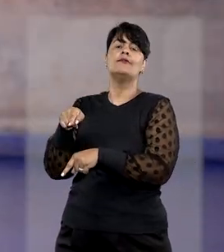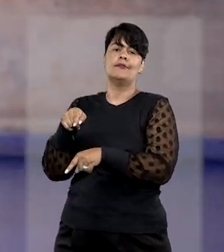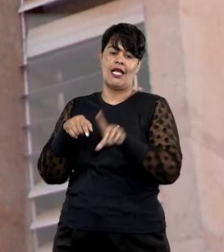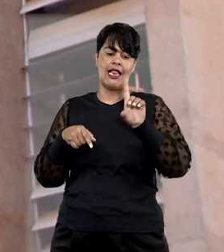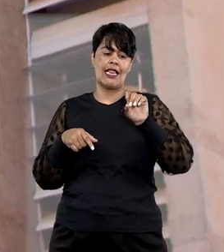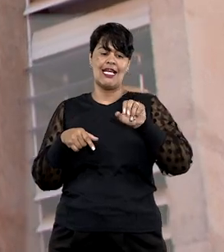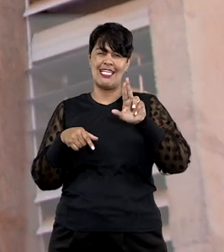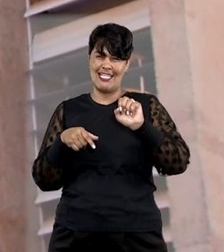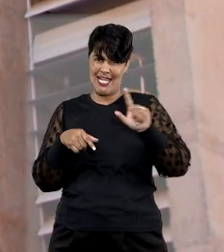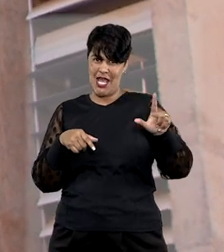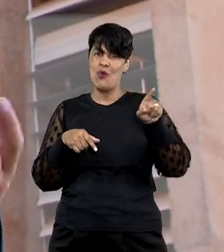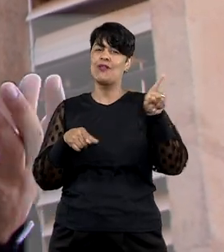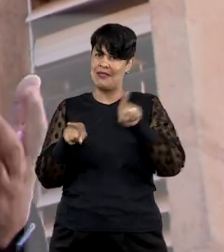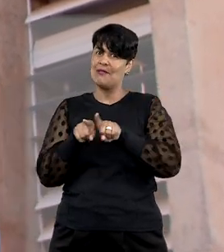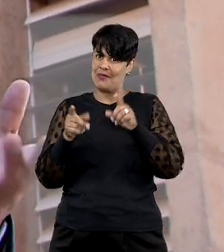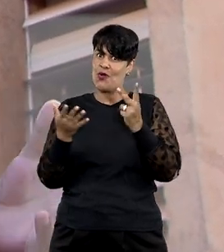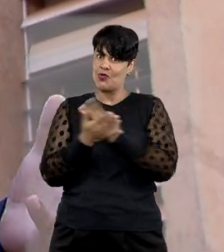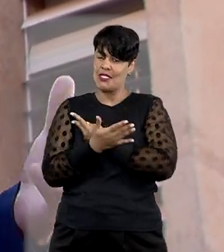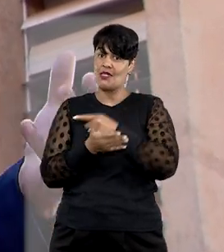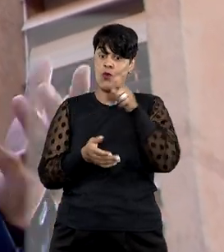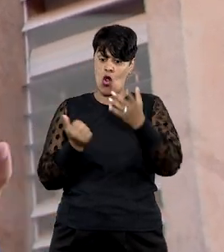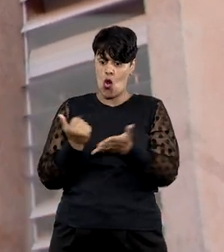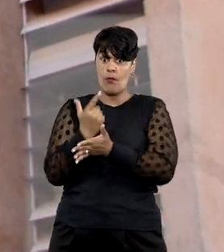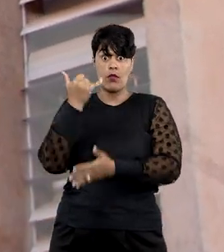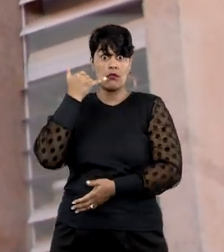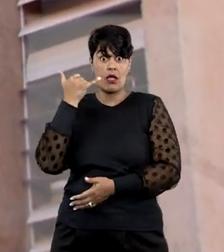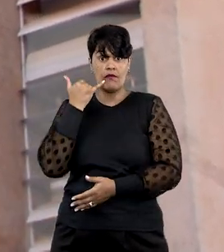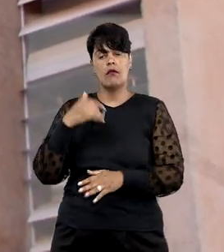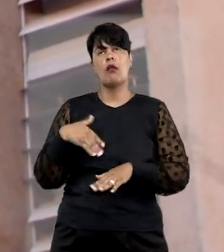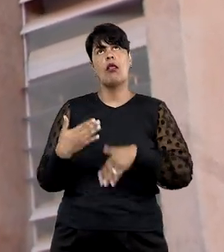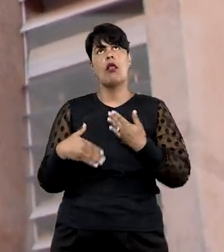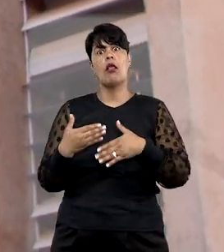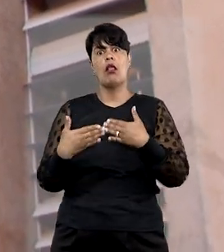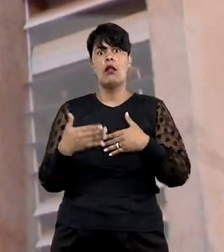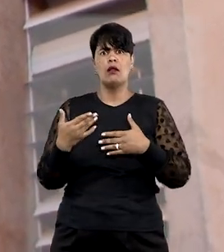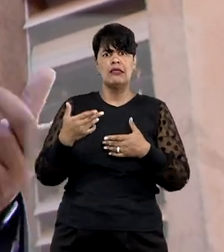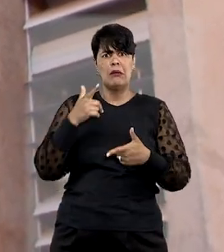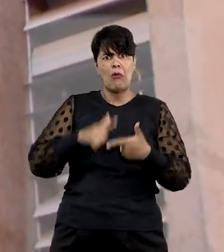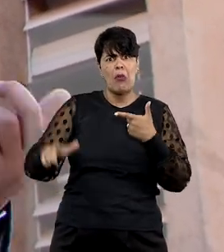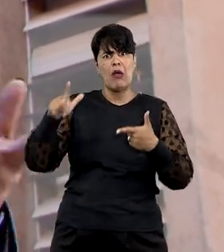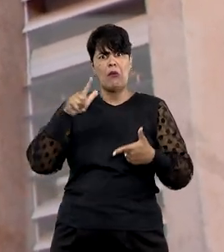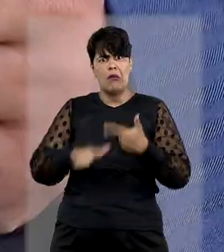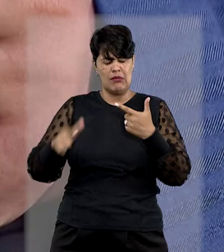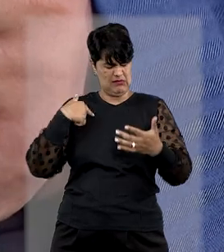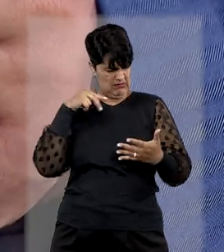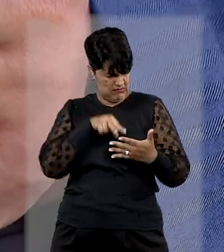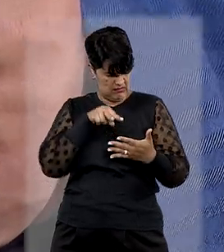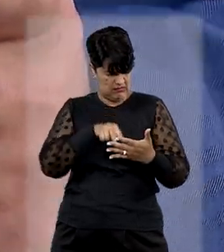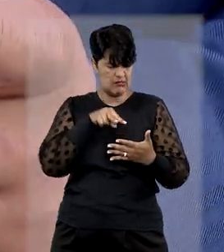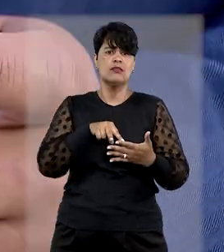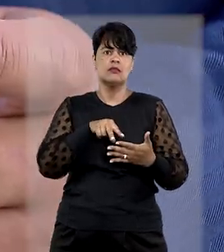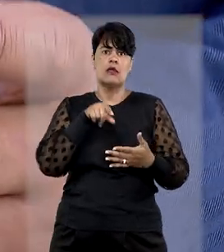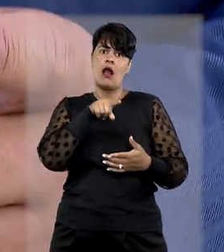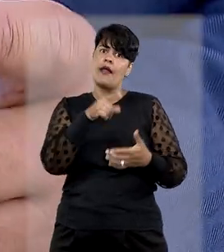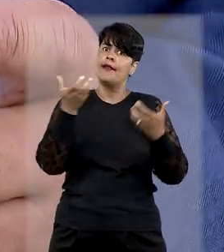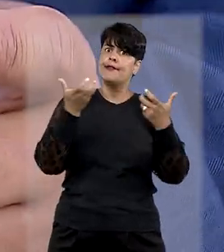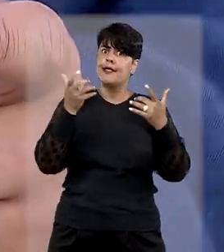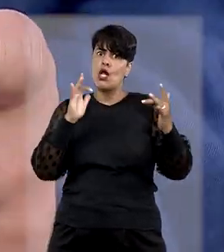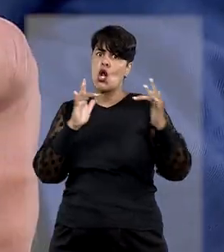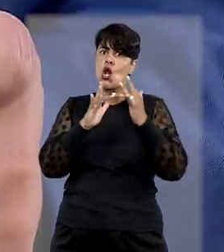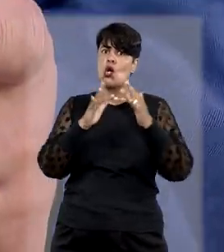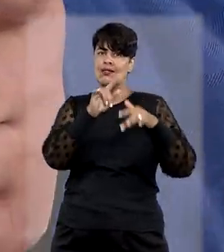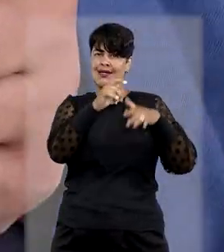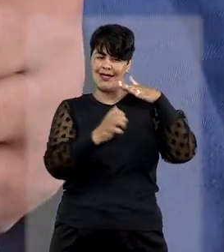pessoas. Ele comprou um celular e pouco tempo depois o aparelho começou a apresentar problemas. Ele buscou resolver com a